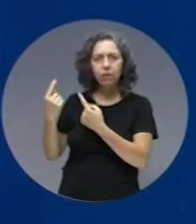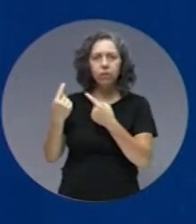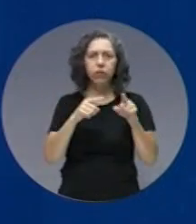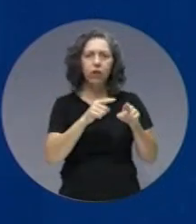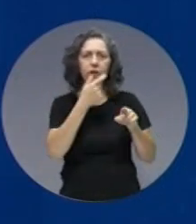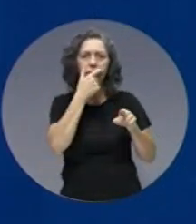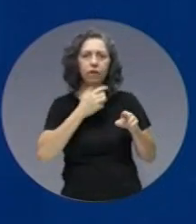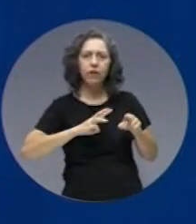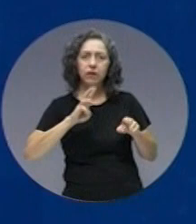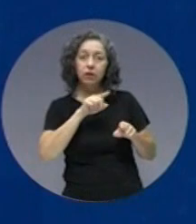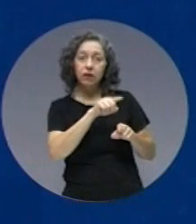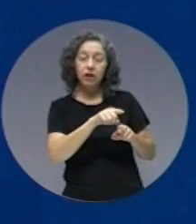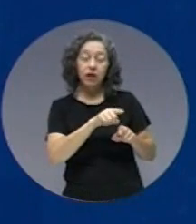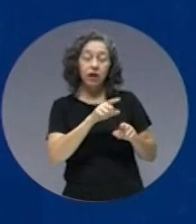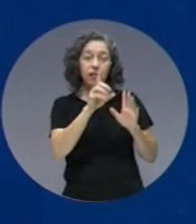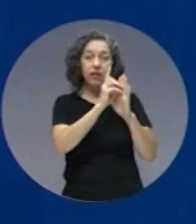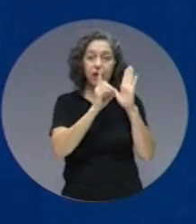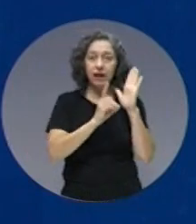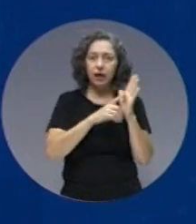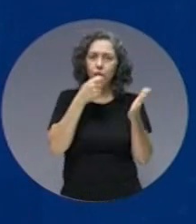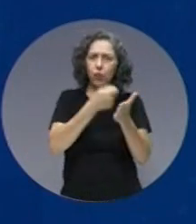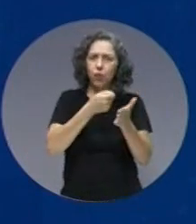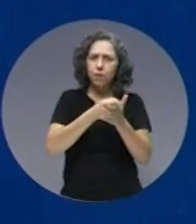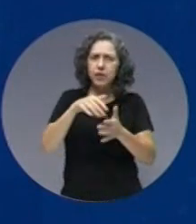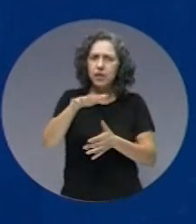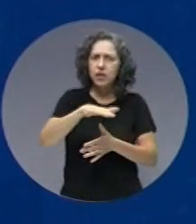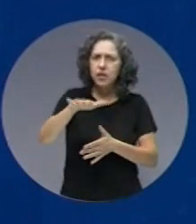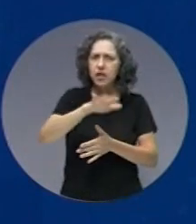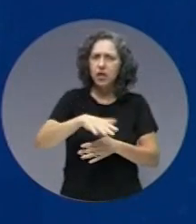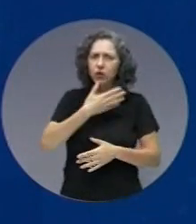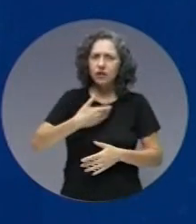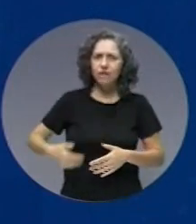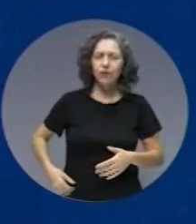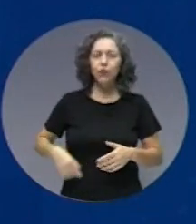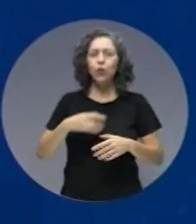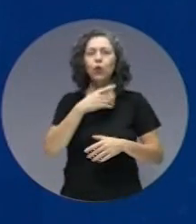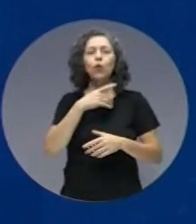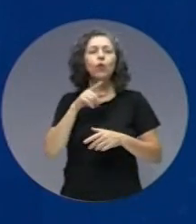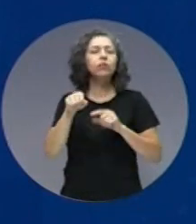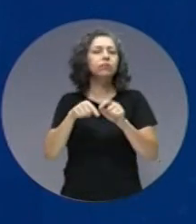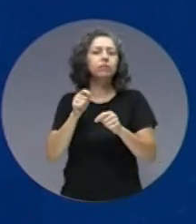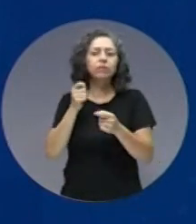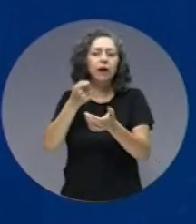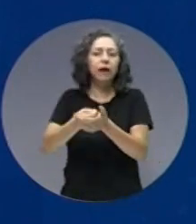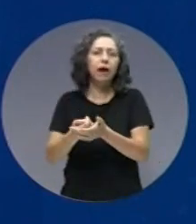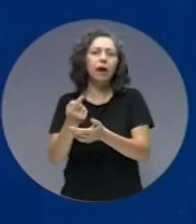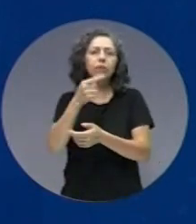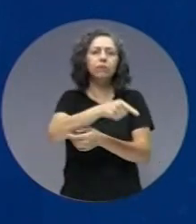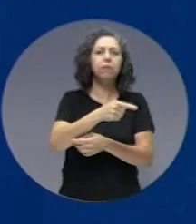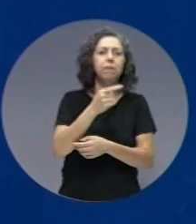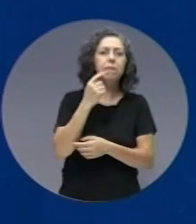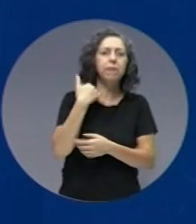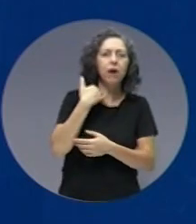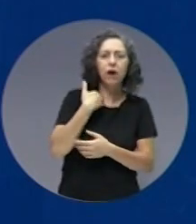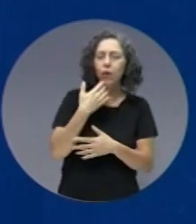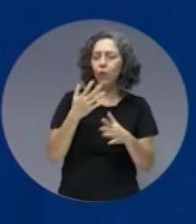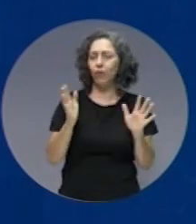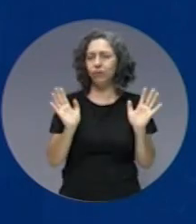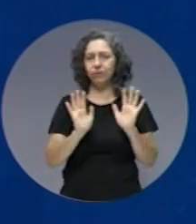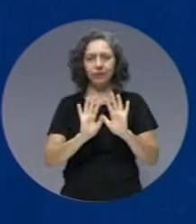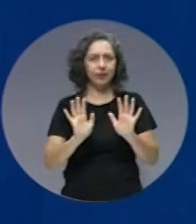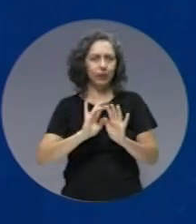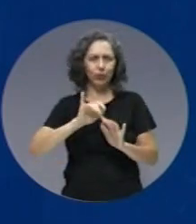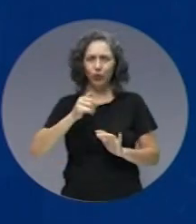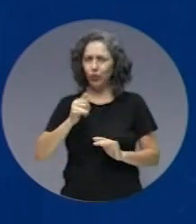Barbosa teria publicado o decreto obrigando os servidores negociarem com bancos para receberem os passivos dos reajustes salariais